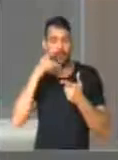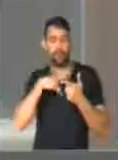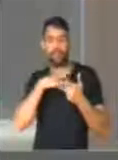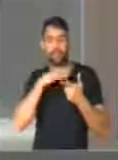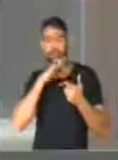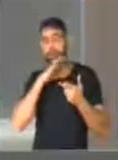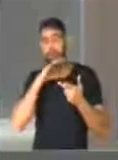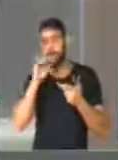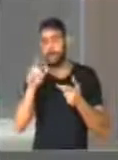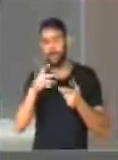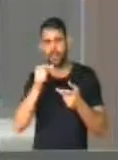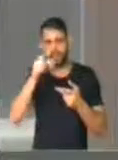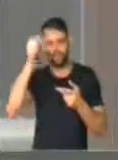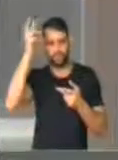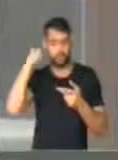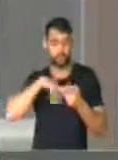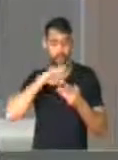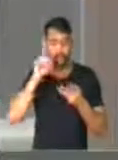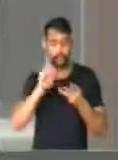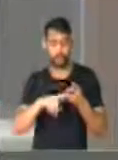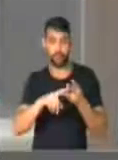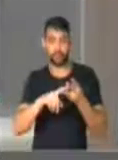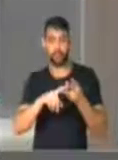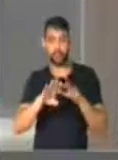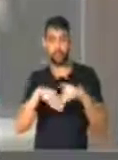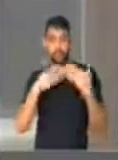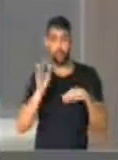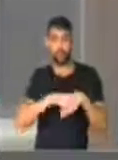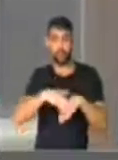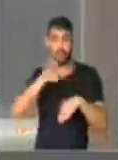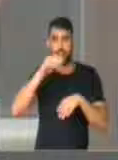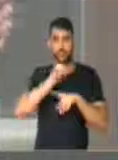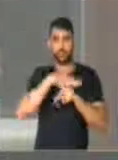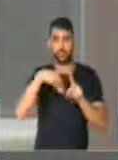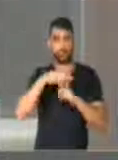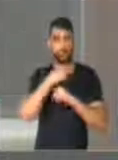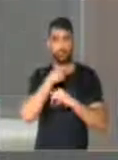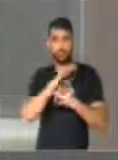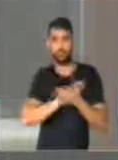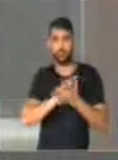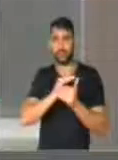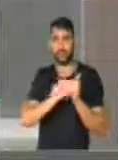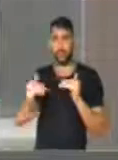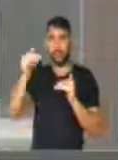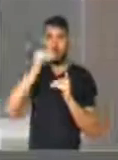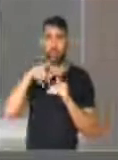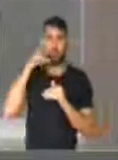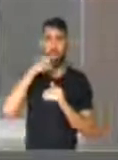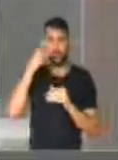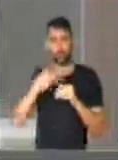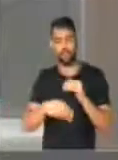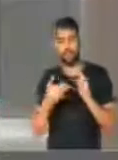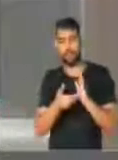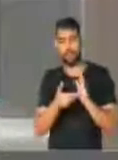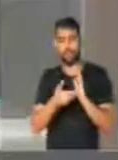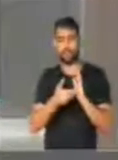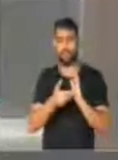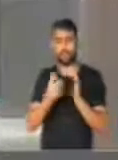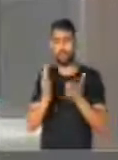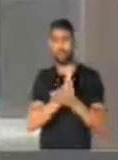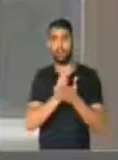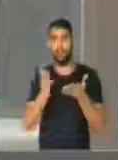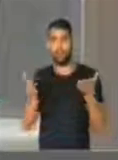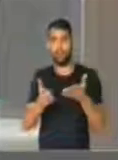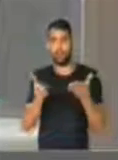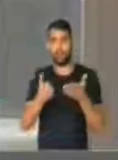carcomido e corrompido, no qual as maiorias sociais não podem ser maiorias políticas, e que até